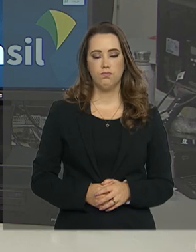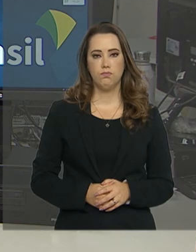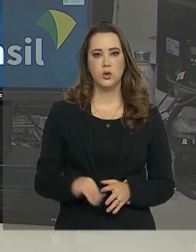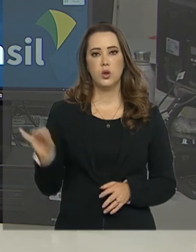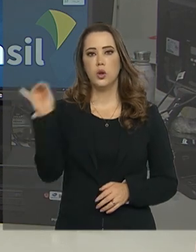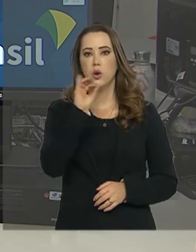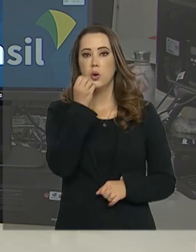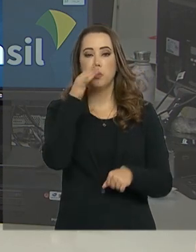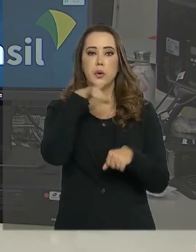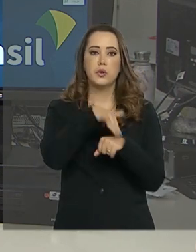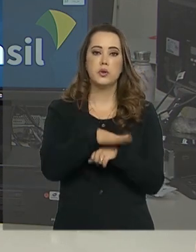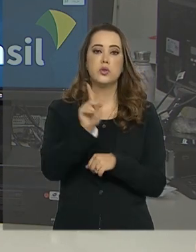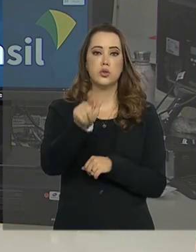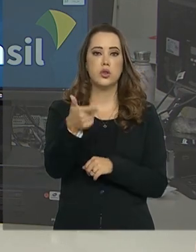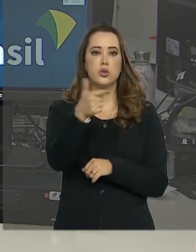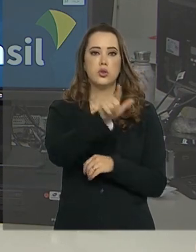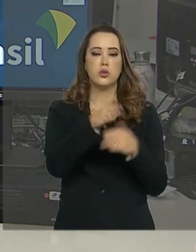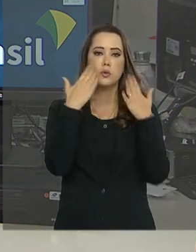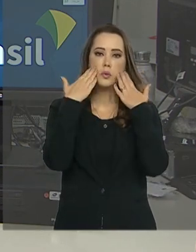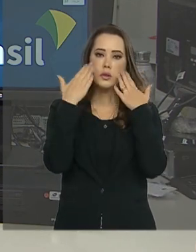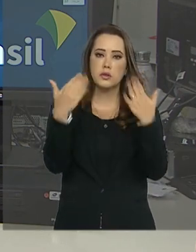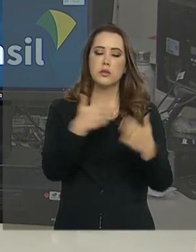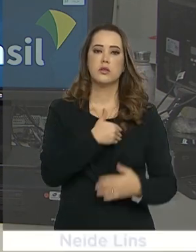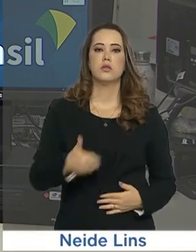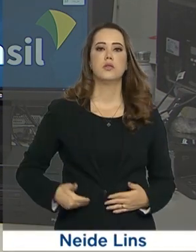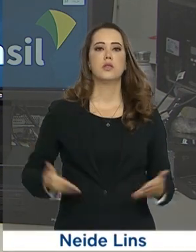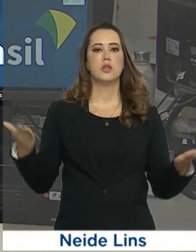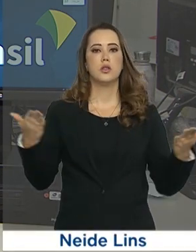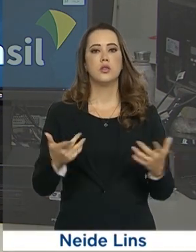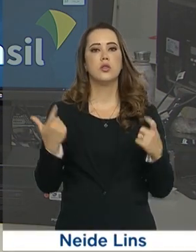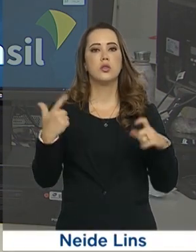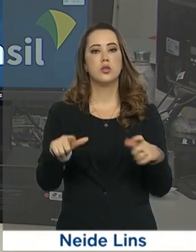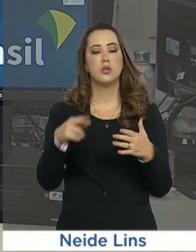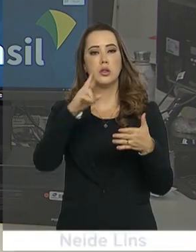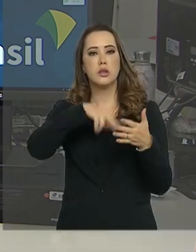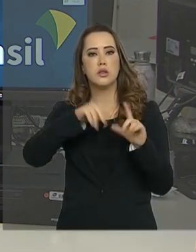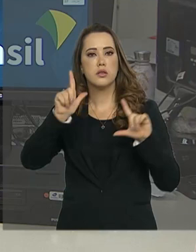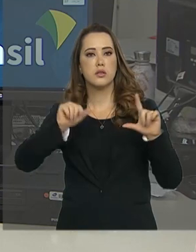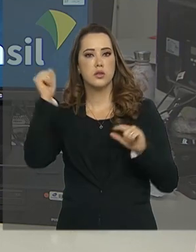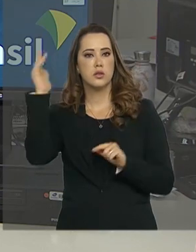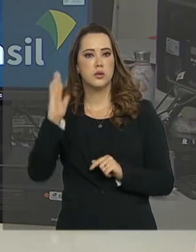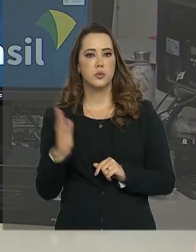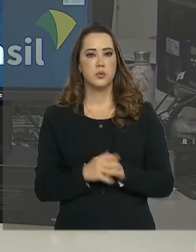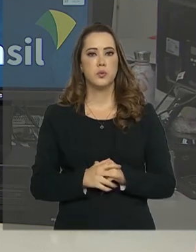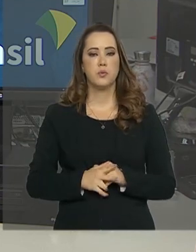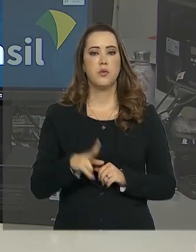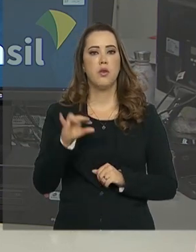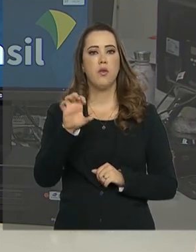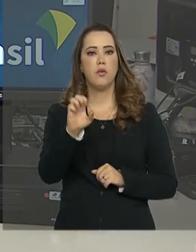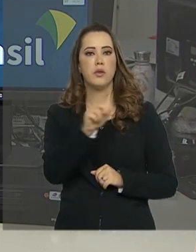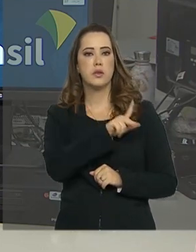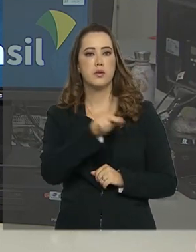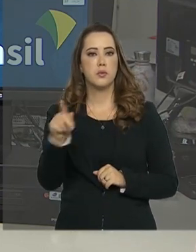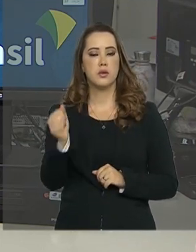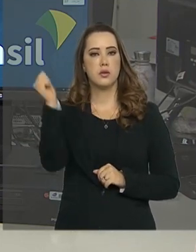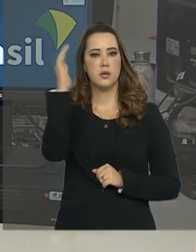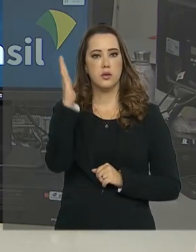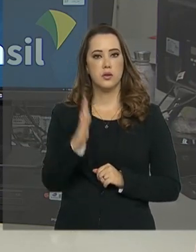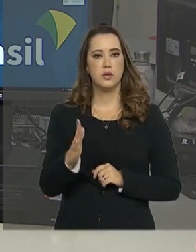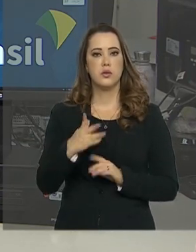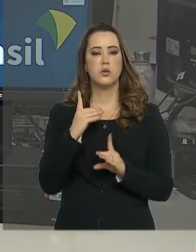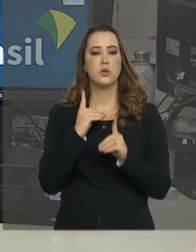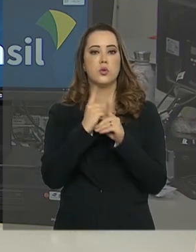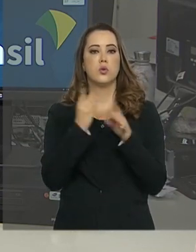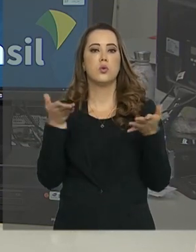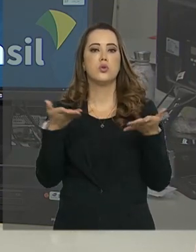Olá, boa noite. Já estamos de volta com o Governo Agora, direto aqui da redação da TV Brasil. O vice-presidente da República, Milton